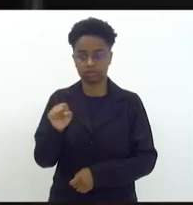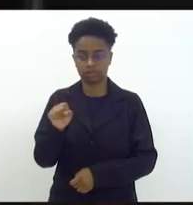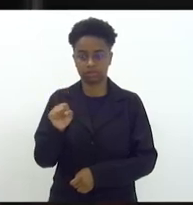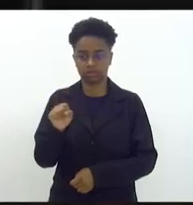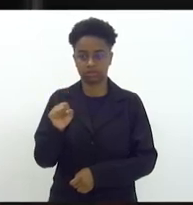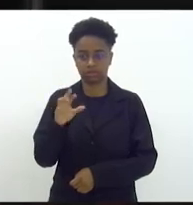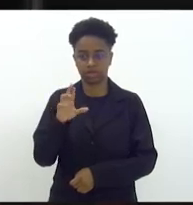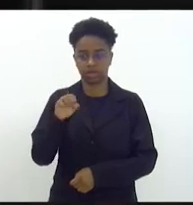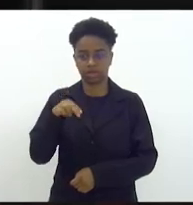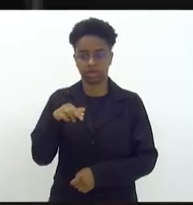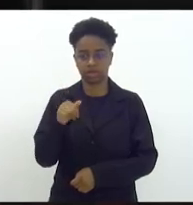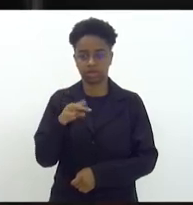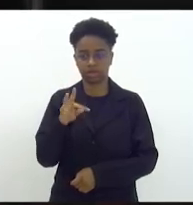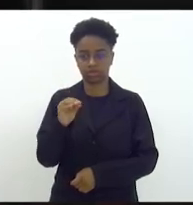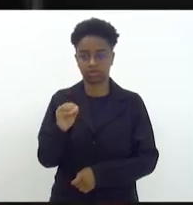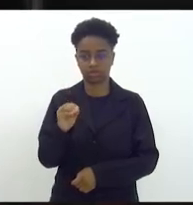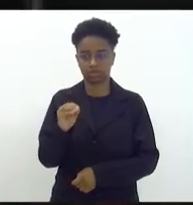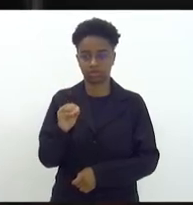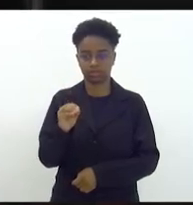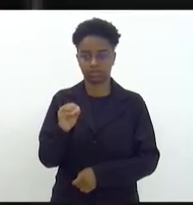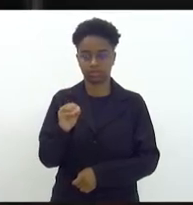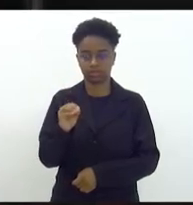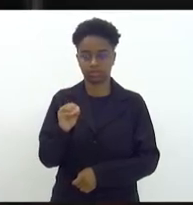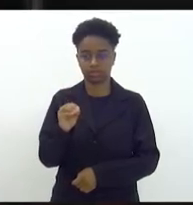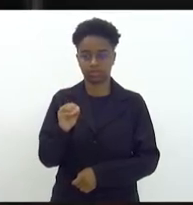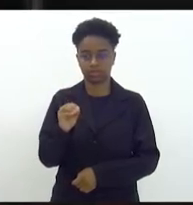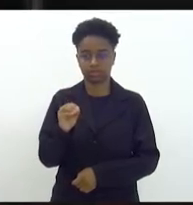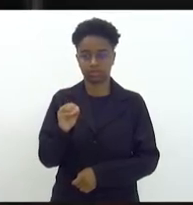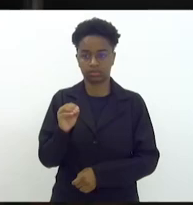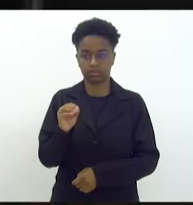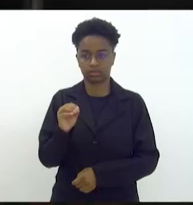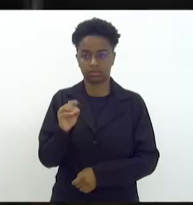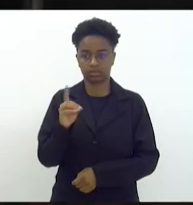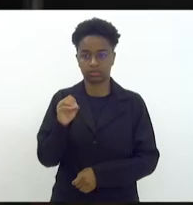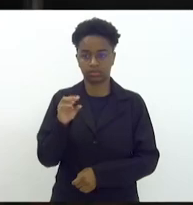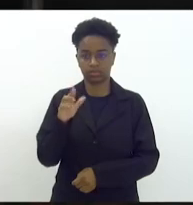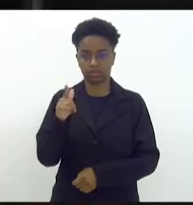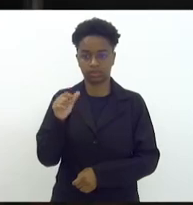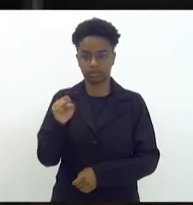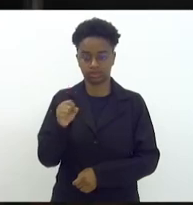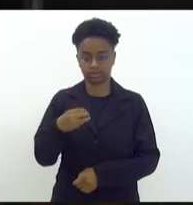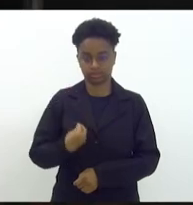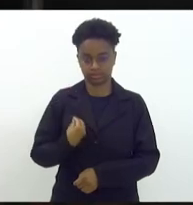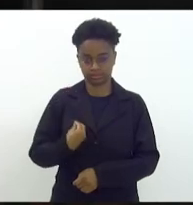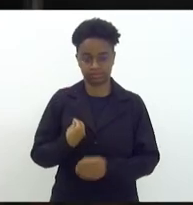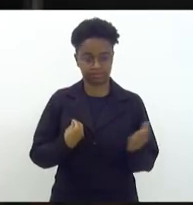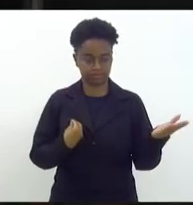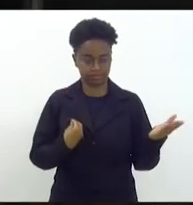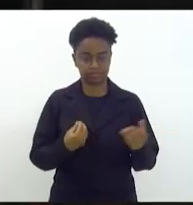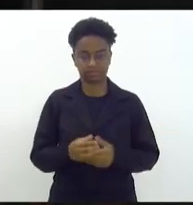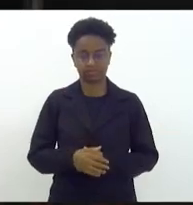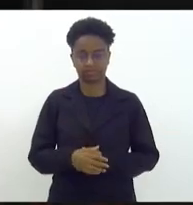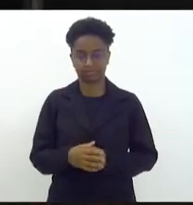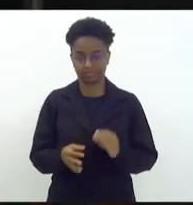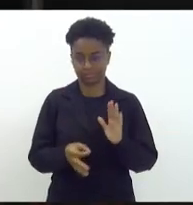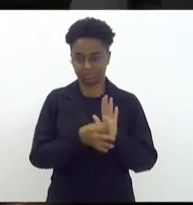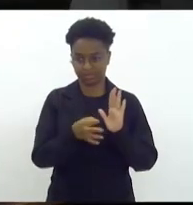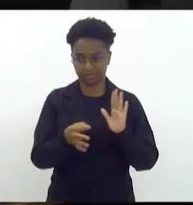deputado Renato Miranda, deputado Douglas Ruas. Vai emitir parecer.